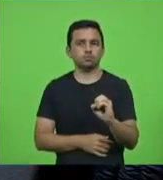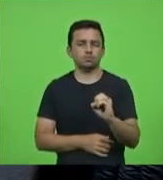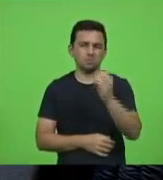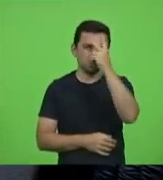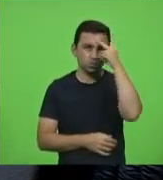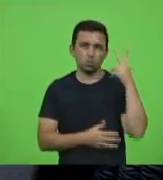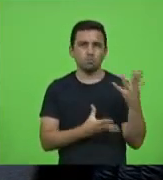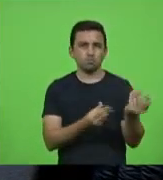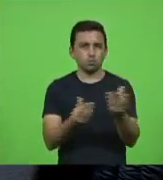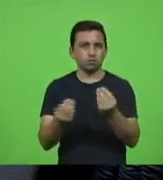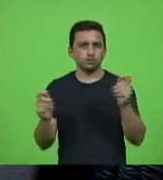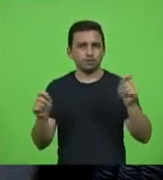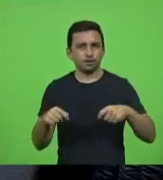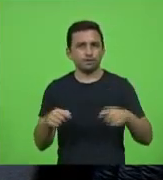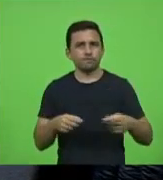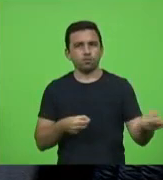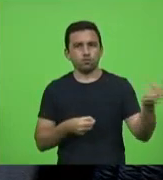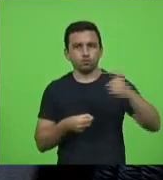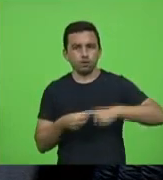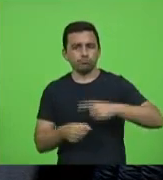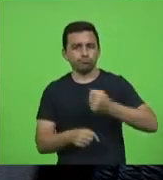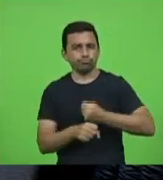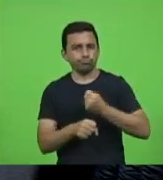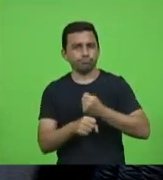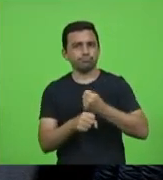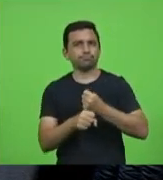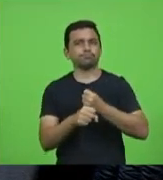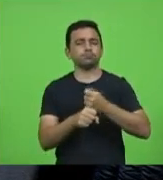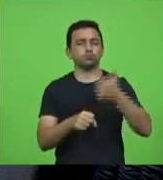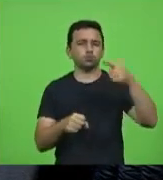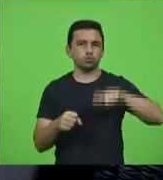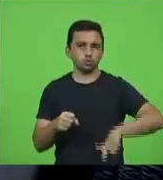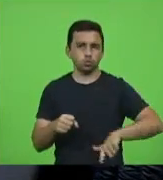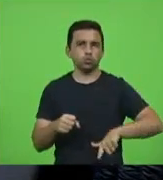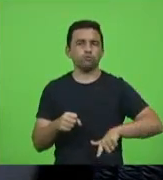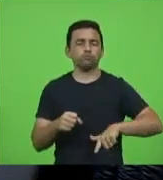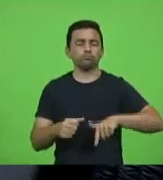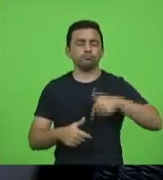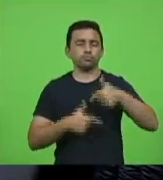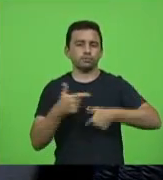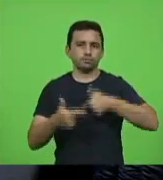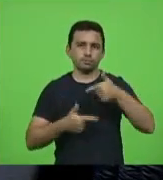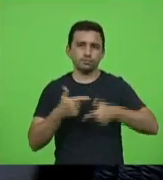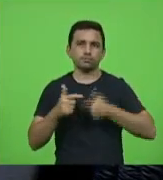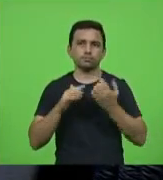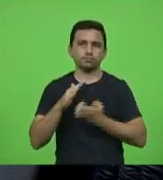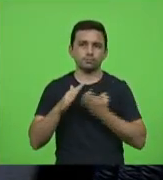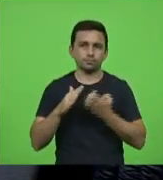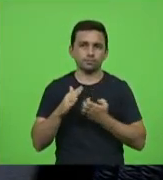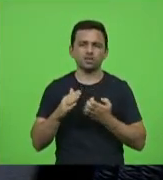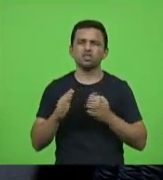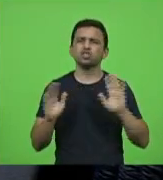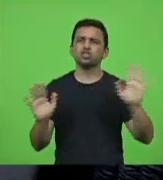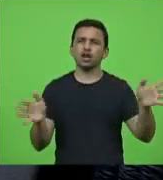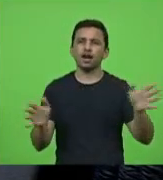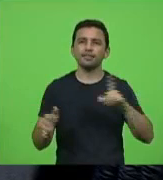reconstruírem os seus negócios e nós ouvimos muitos depoimentos disso agora recentemente em presidente Getúlio